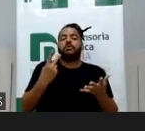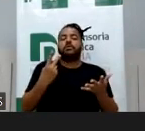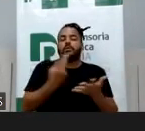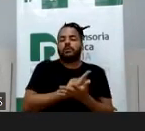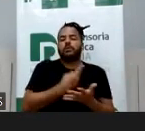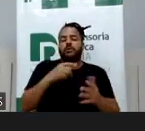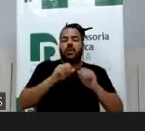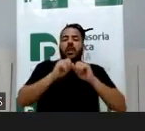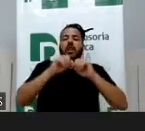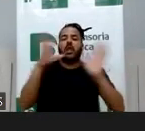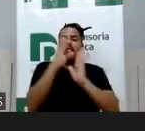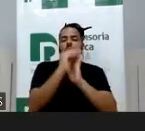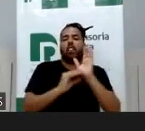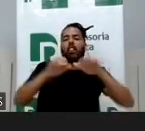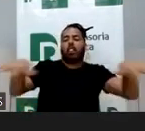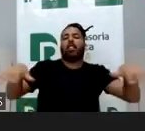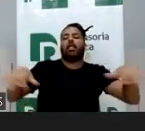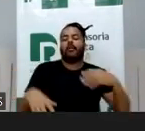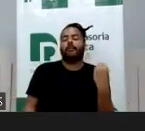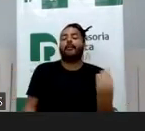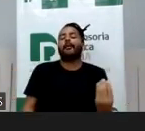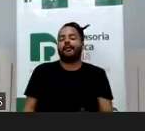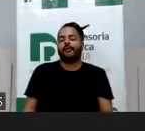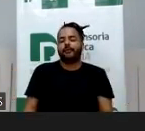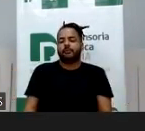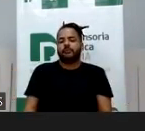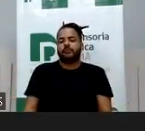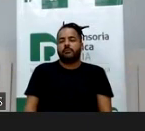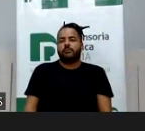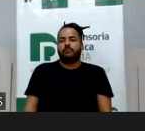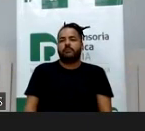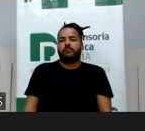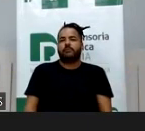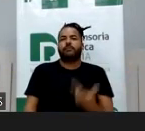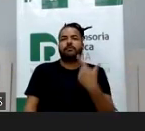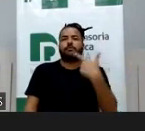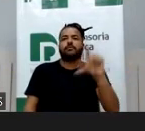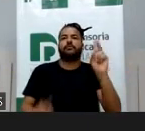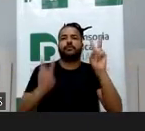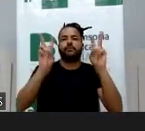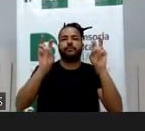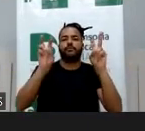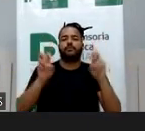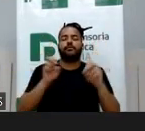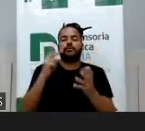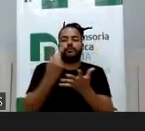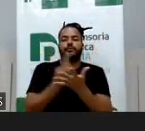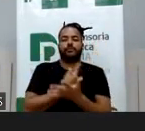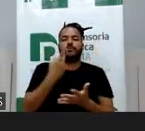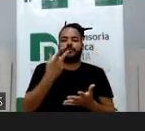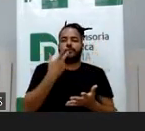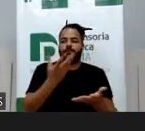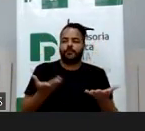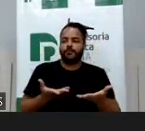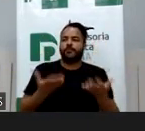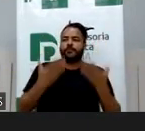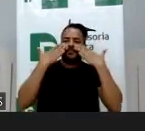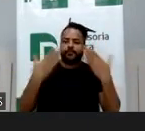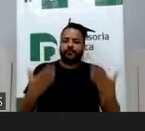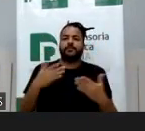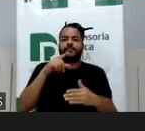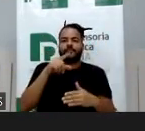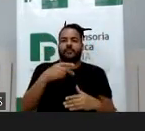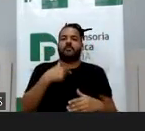você ter charity ou over charity, tá? Um outro tema interessante que vem se apresentando, com bastante frequência, nas minhas